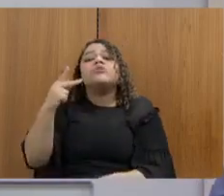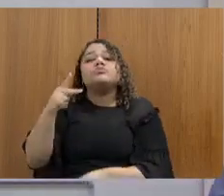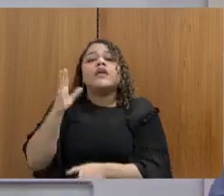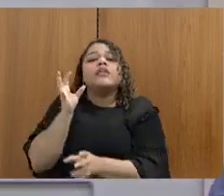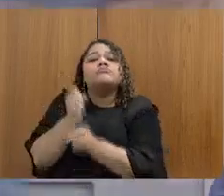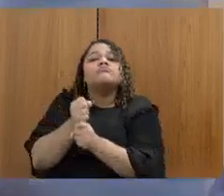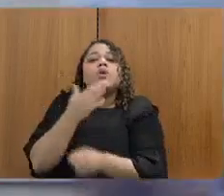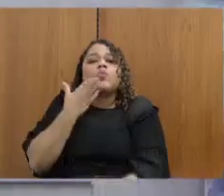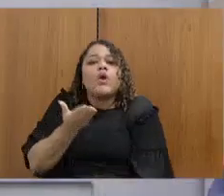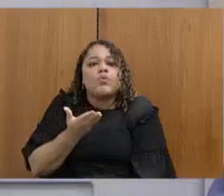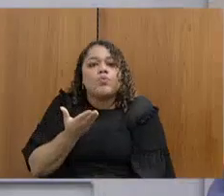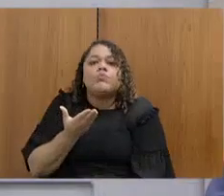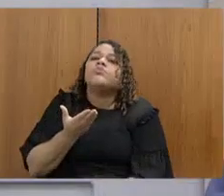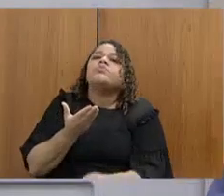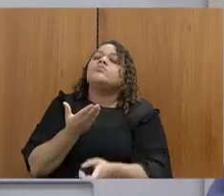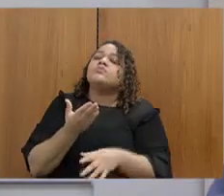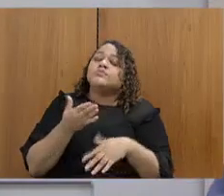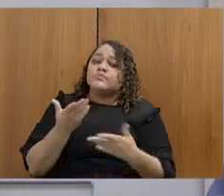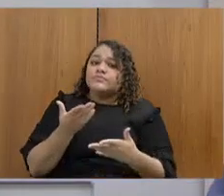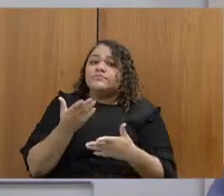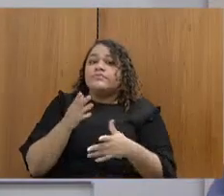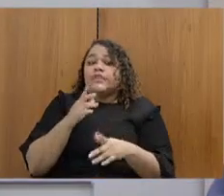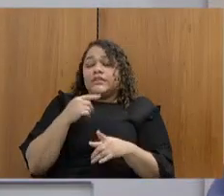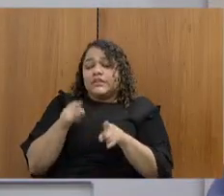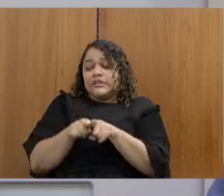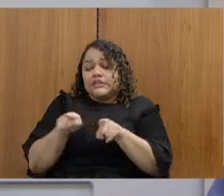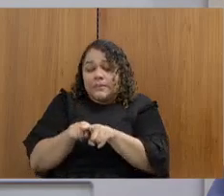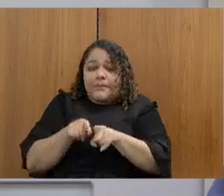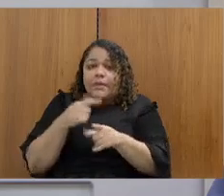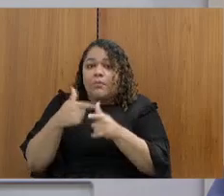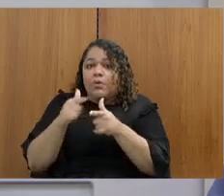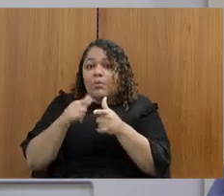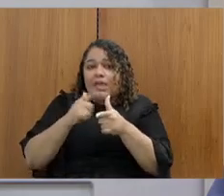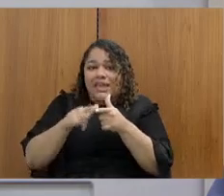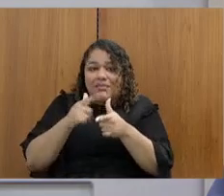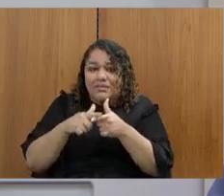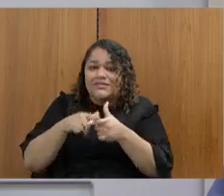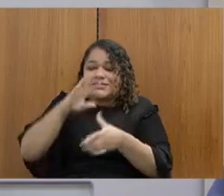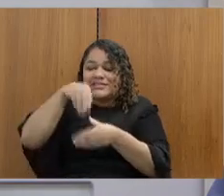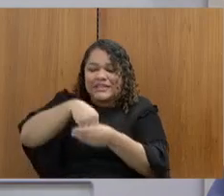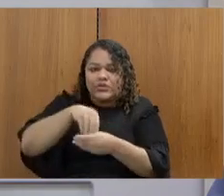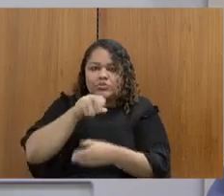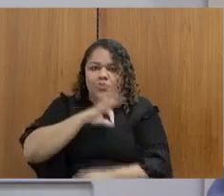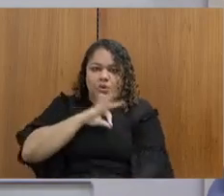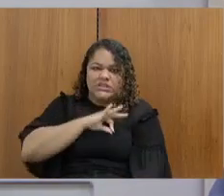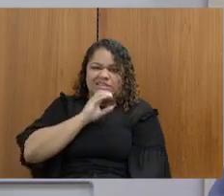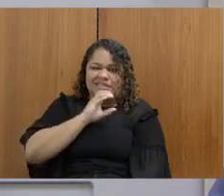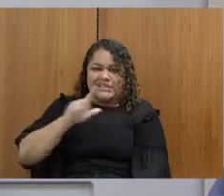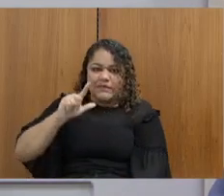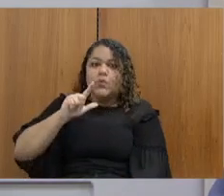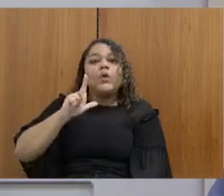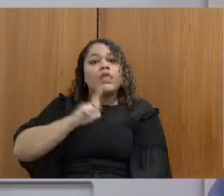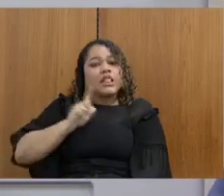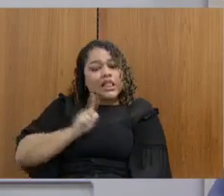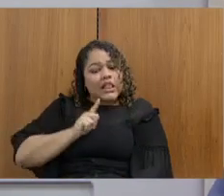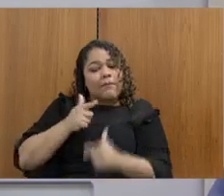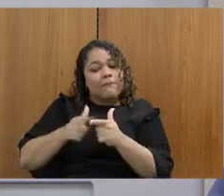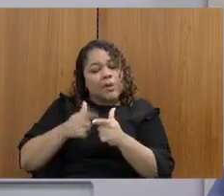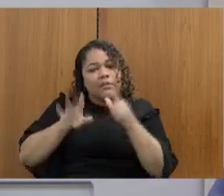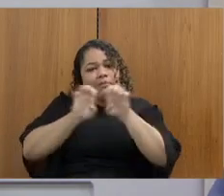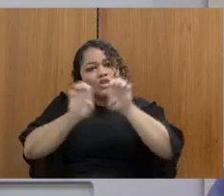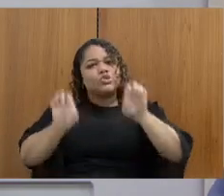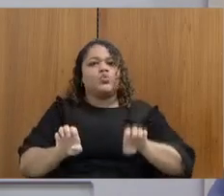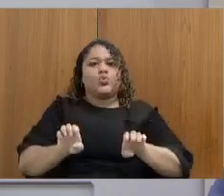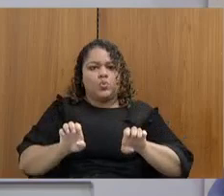Agora, é evidente que o problema no caso da Polícia Civil tem também um problema estrutural. Não sei se os colegas aqui do